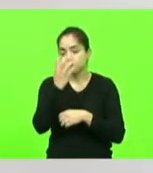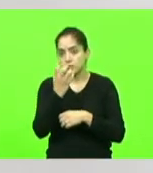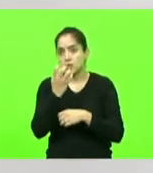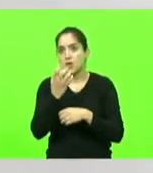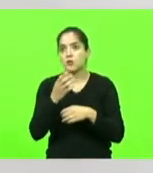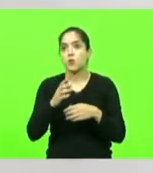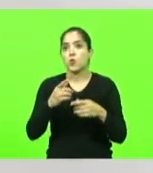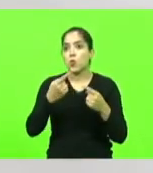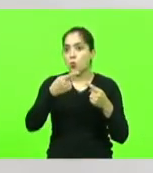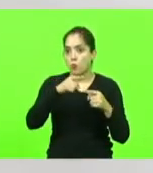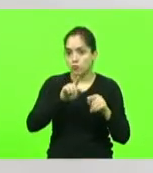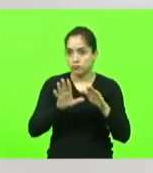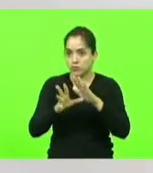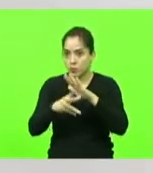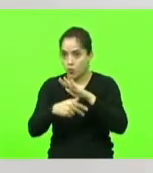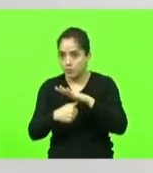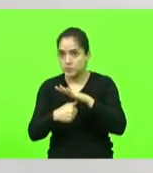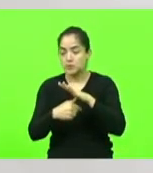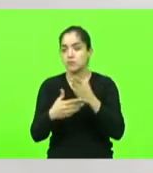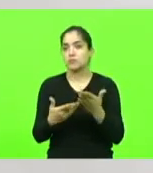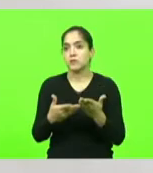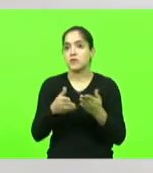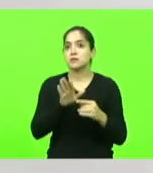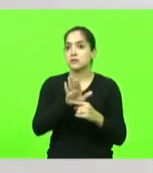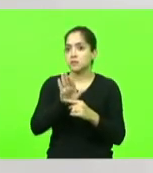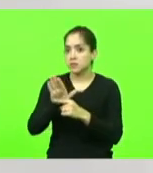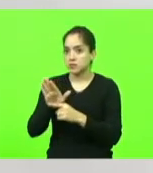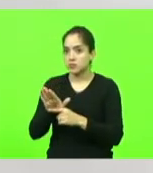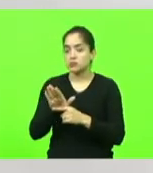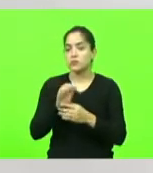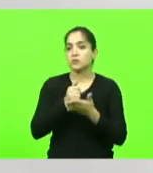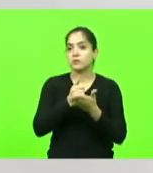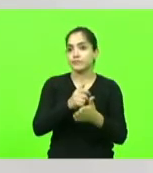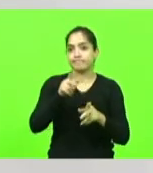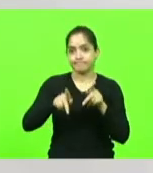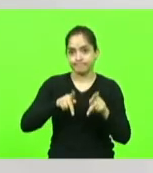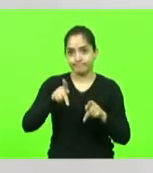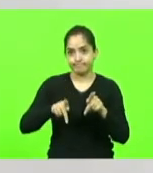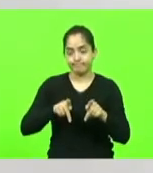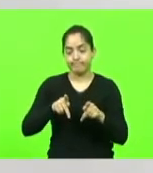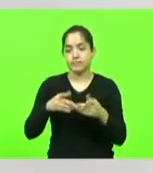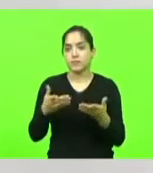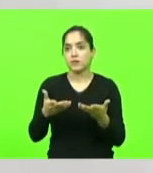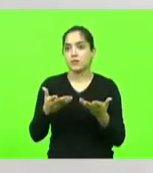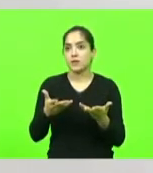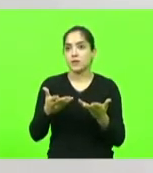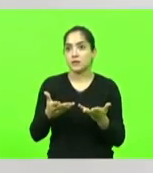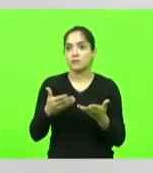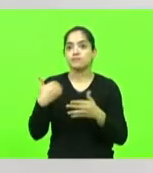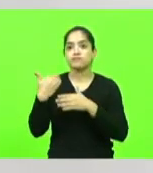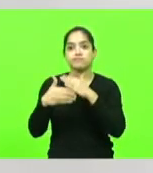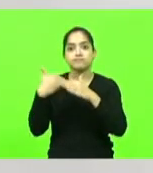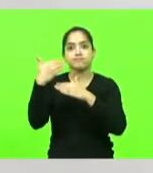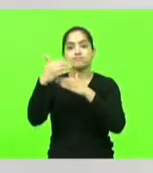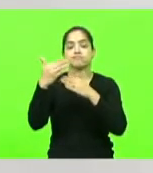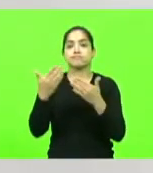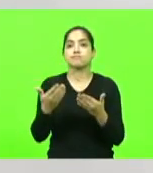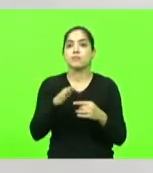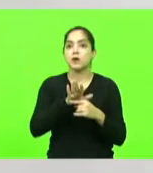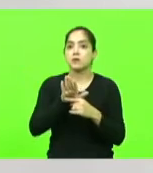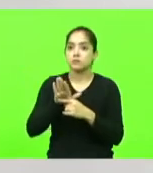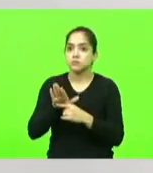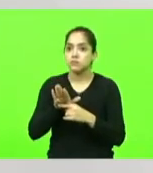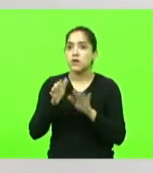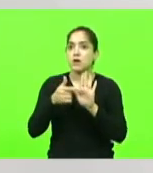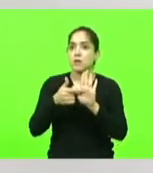e sempre a favor do povo catarinense. Quero contribuir com o desenvolvimento do Estado, apresentando